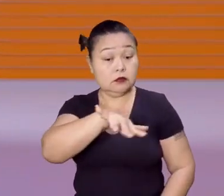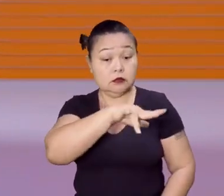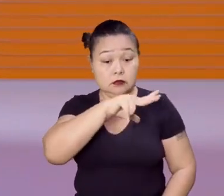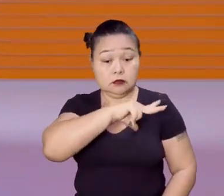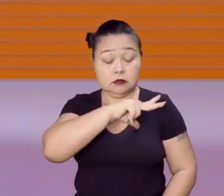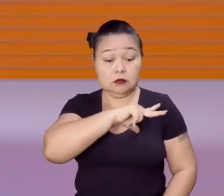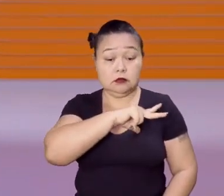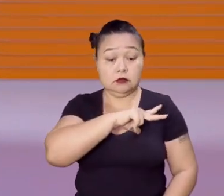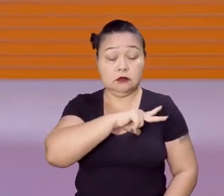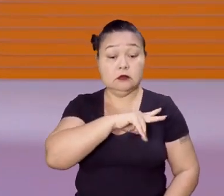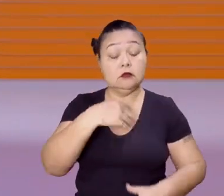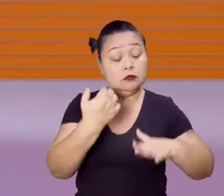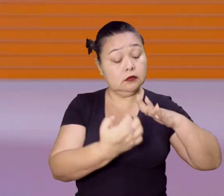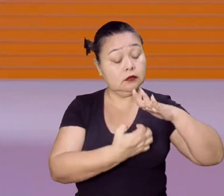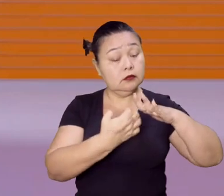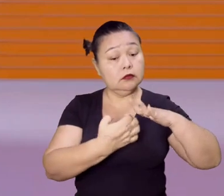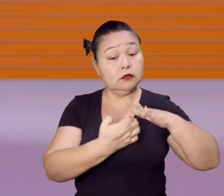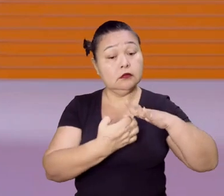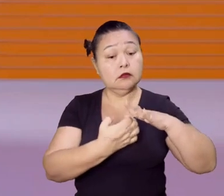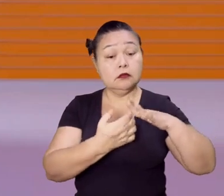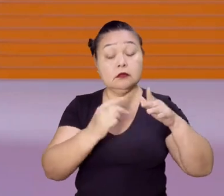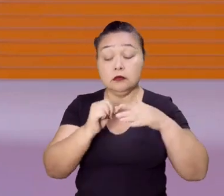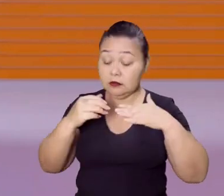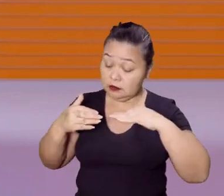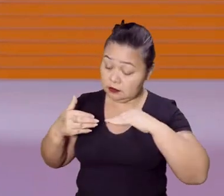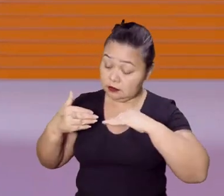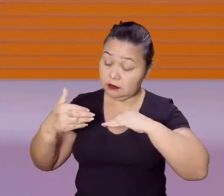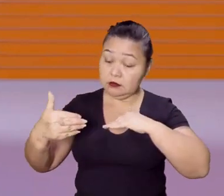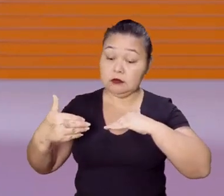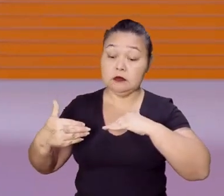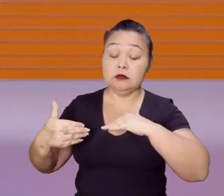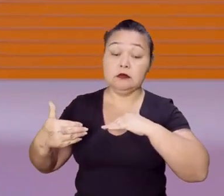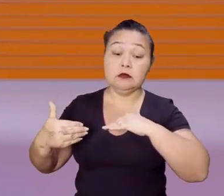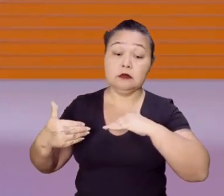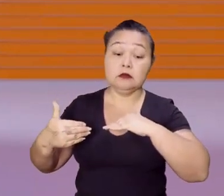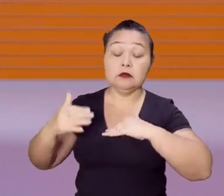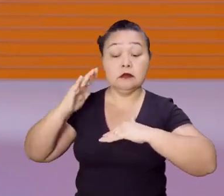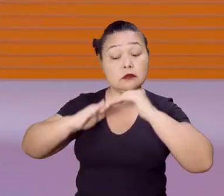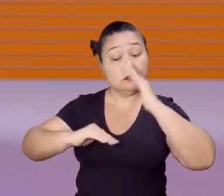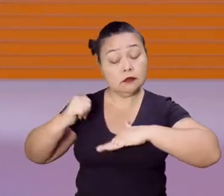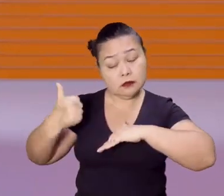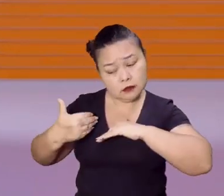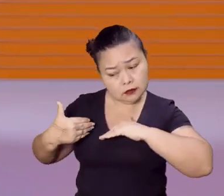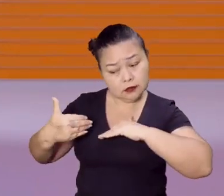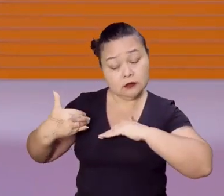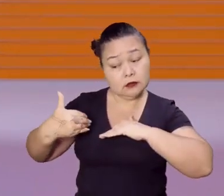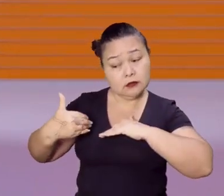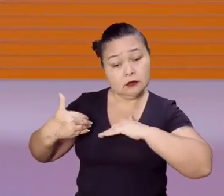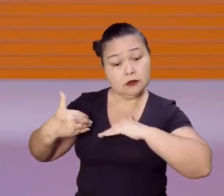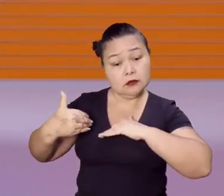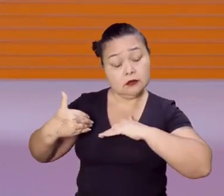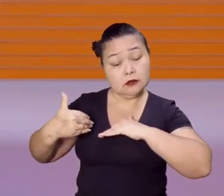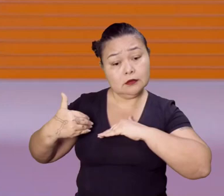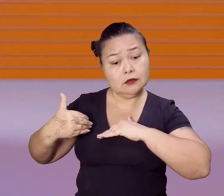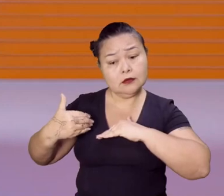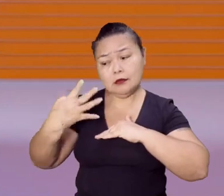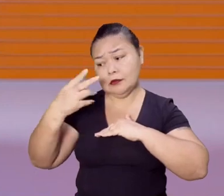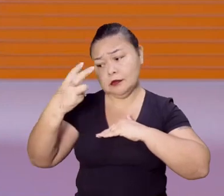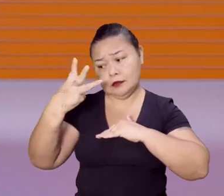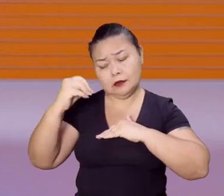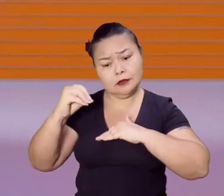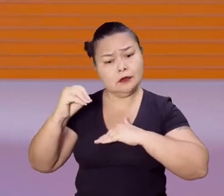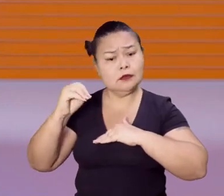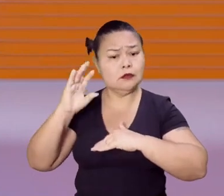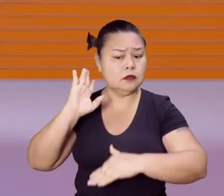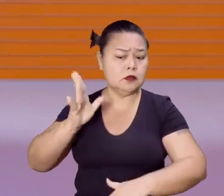nessas empresas, você iniciar a sua vida profissional. Às vezes, até com 30